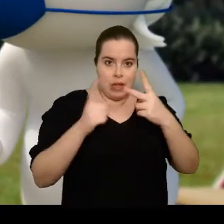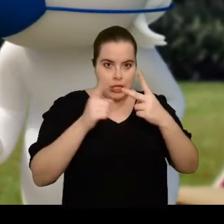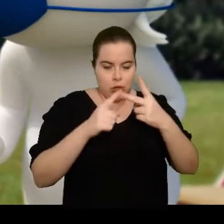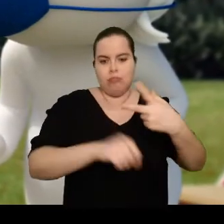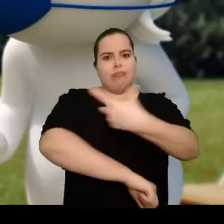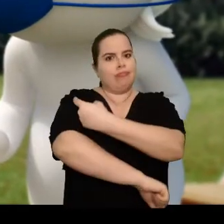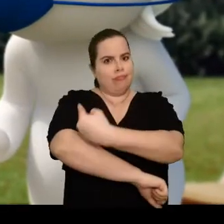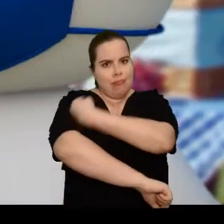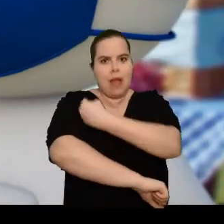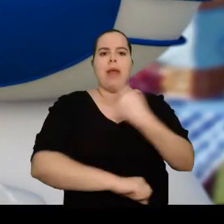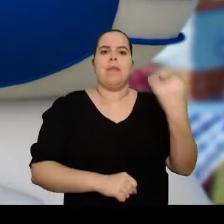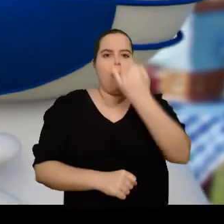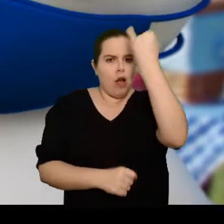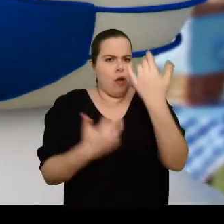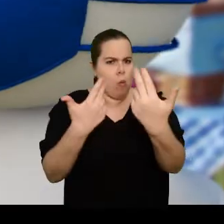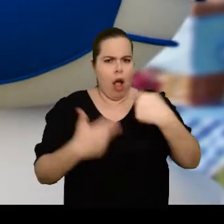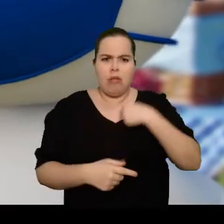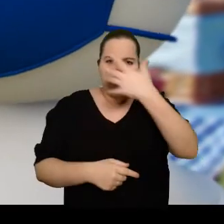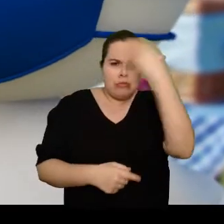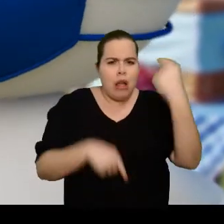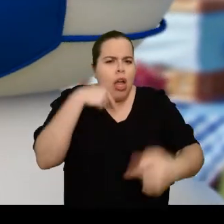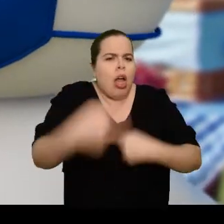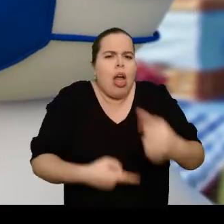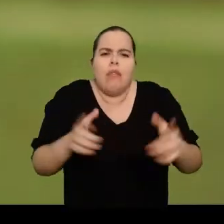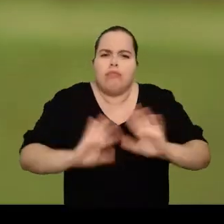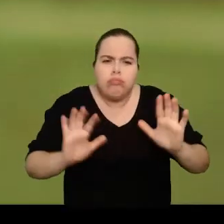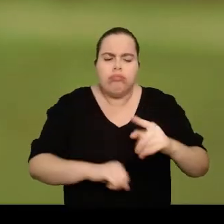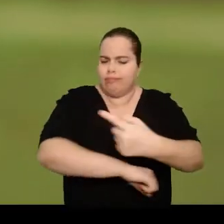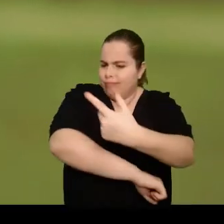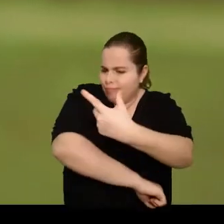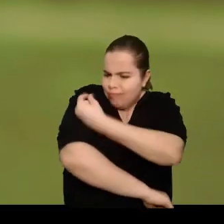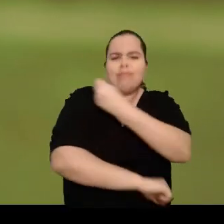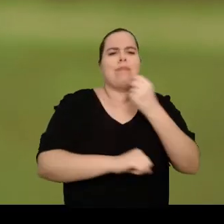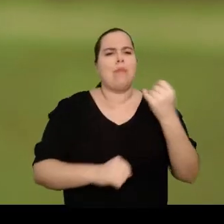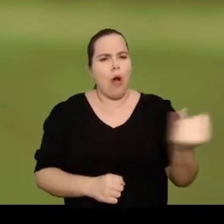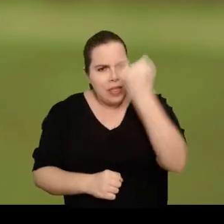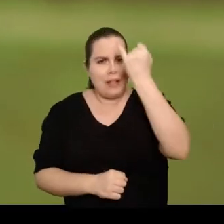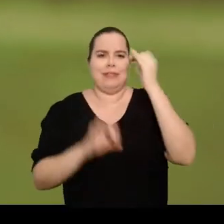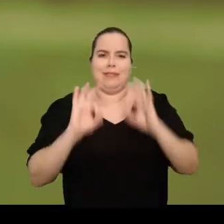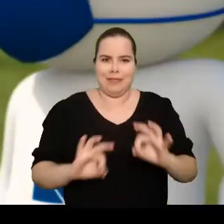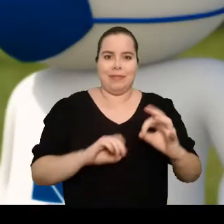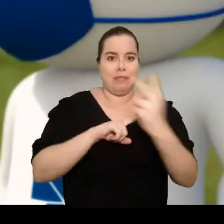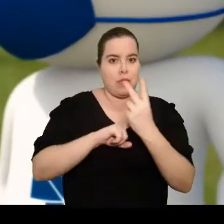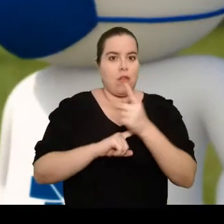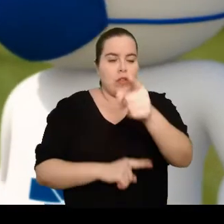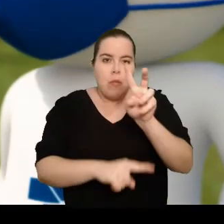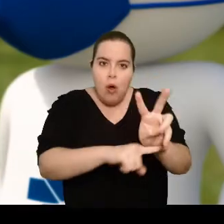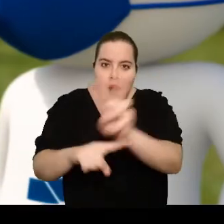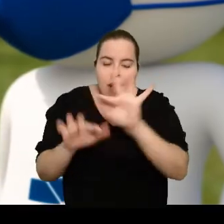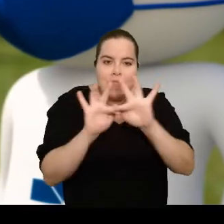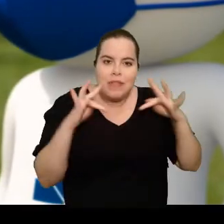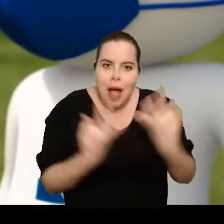vez, tome a segunda dose. Faça como eu. Não deixe para depois. Reforce a sua proteção. Isso é muito importante. Assim você